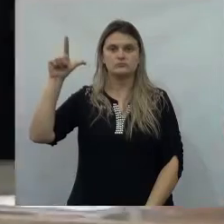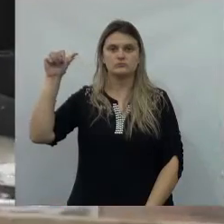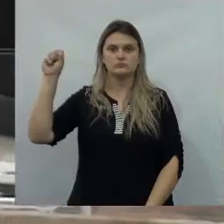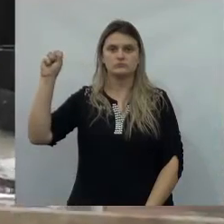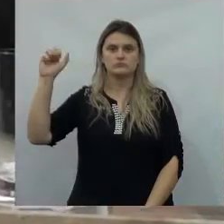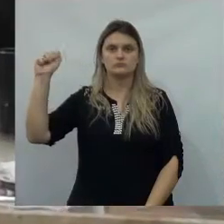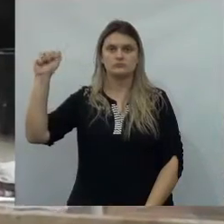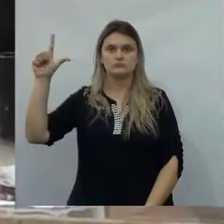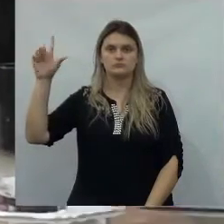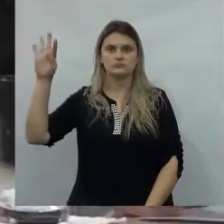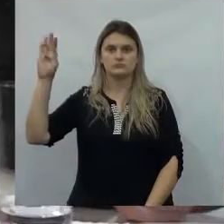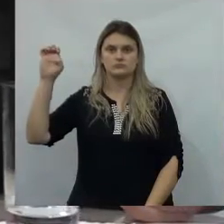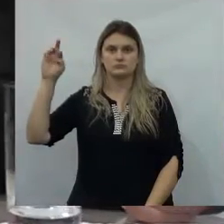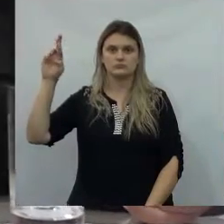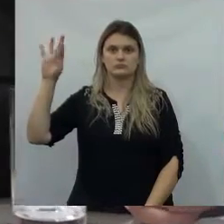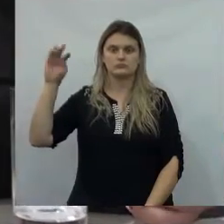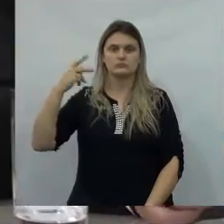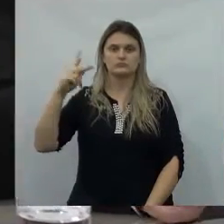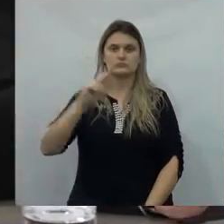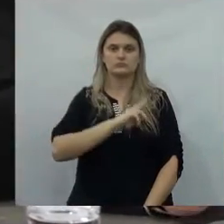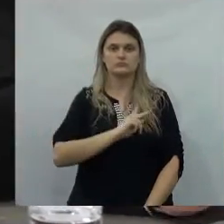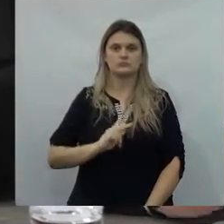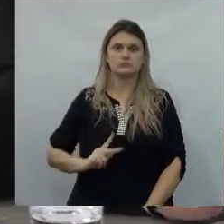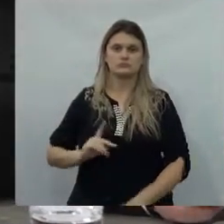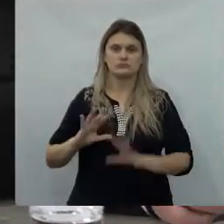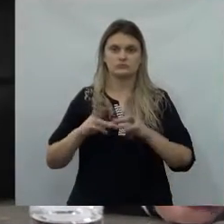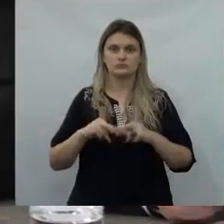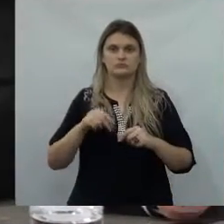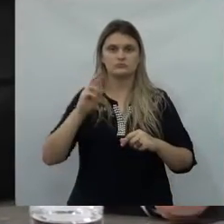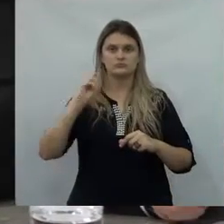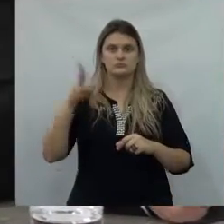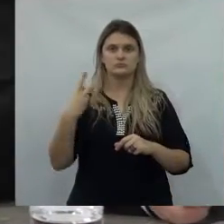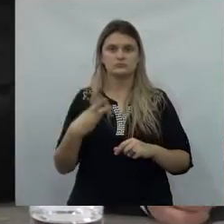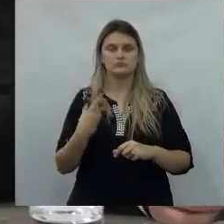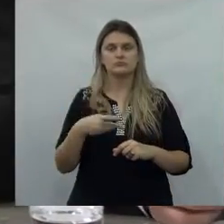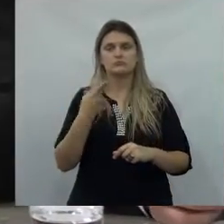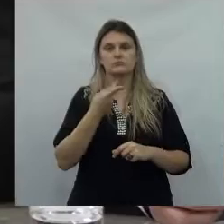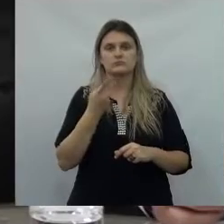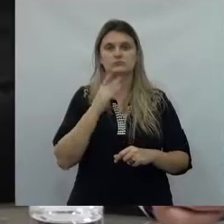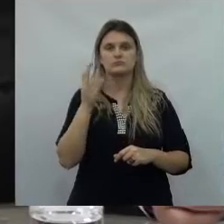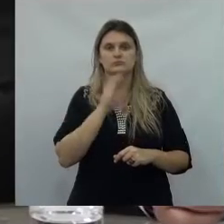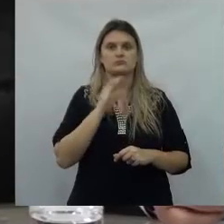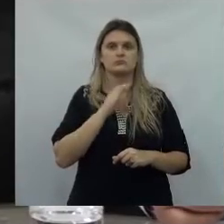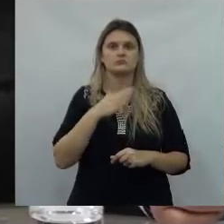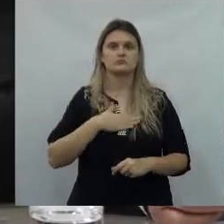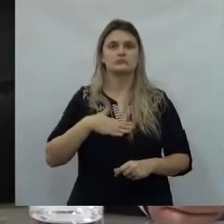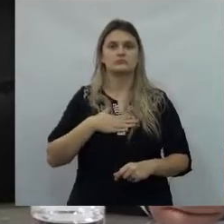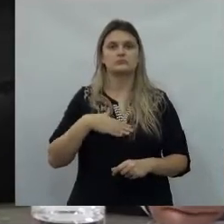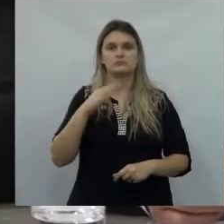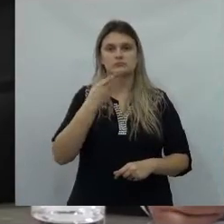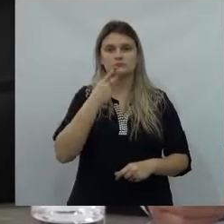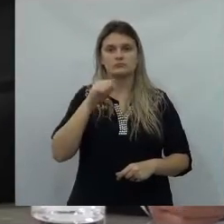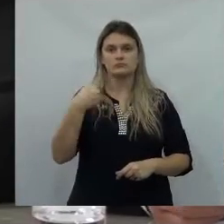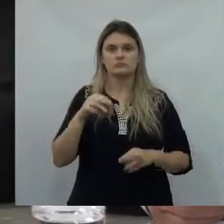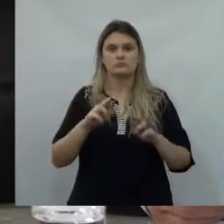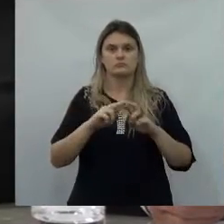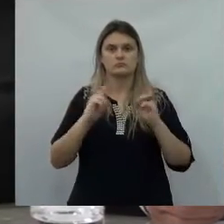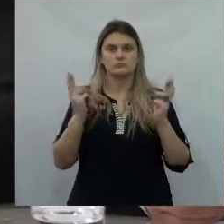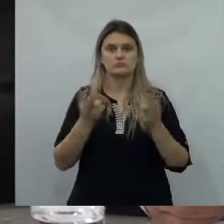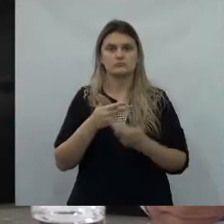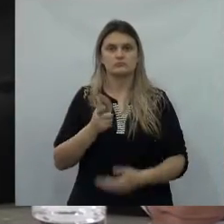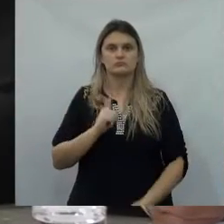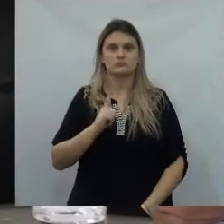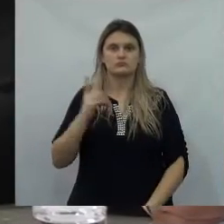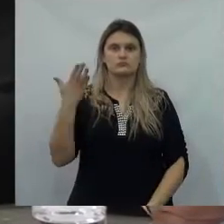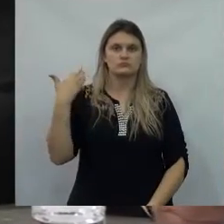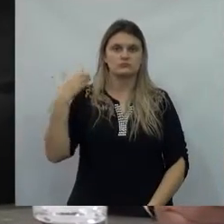Sr. Presidente, Srs. Vereadores, que rapidinho gostaria de falar um pouquinho do Marmão, nós tivemos há 10 dias, onde teve a